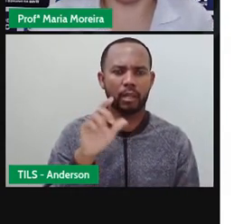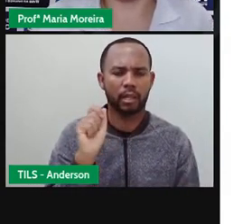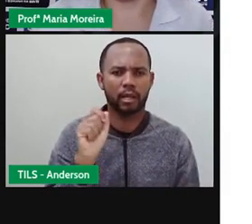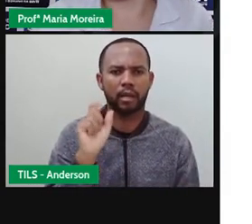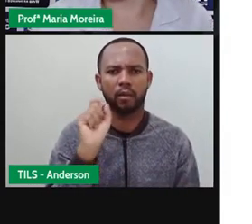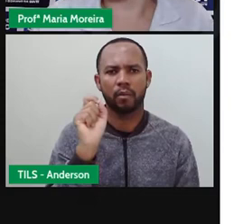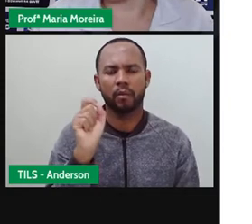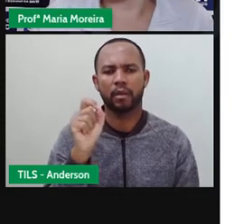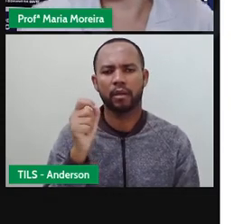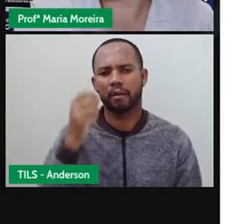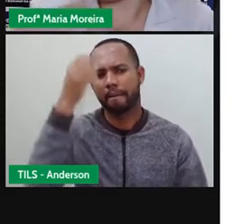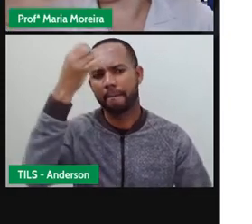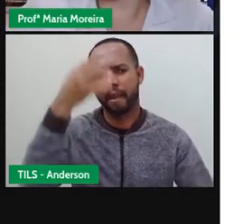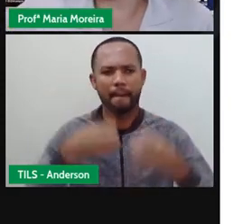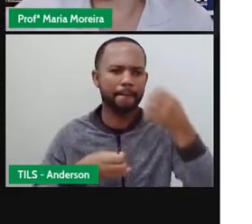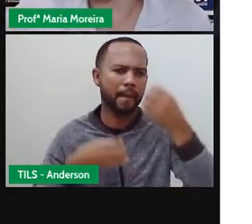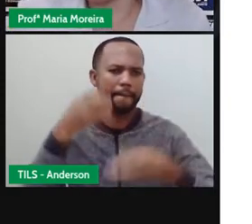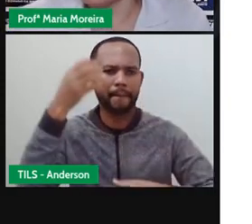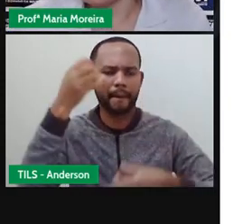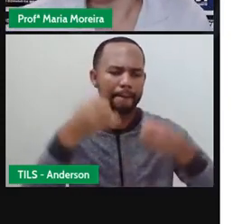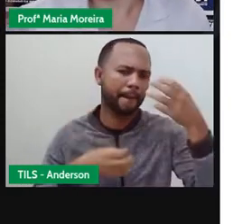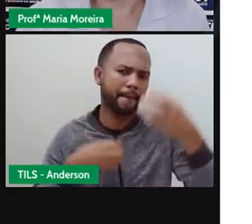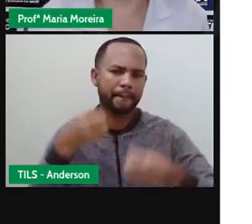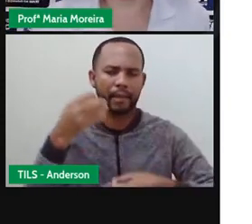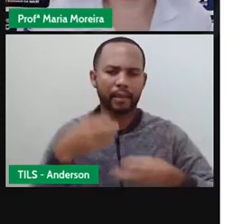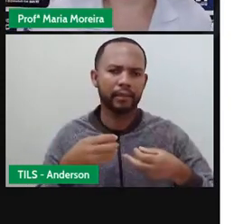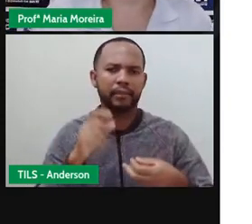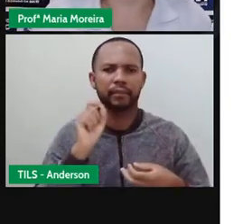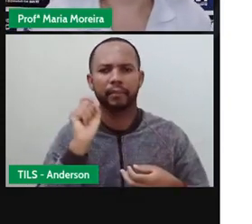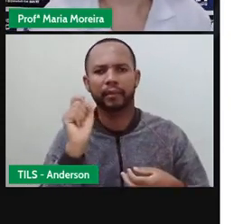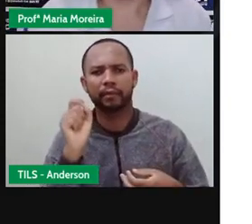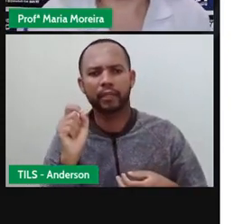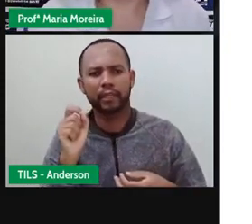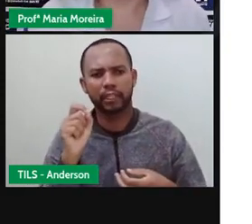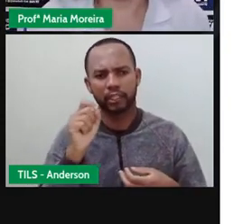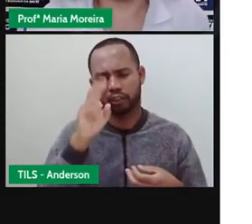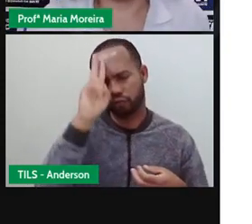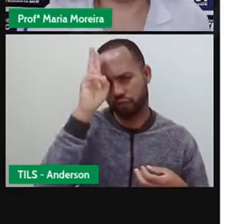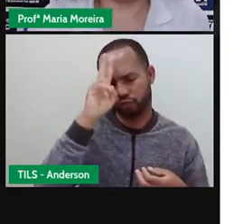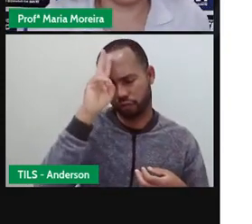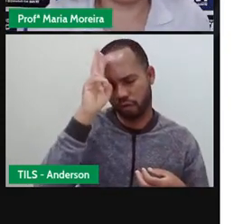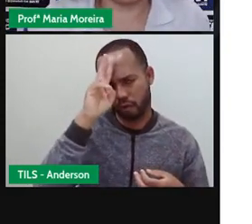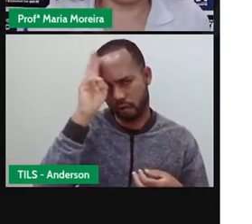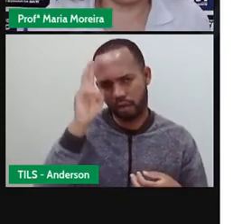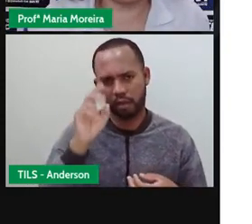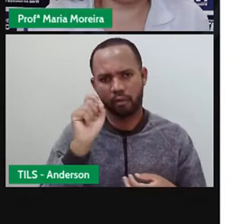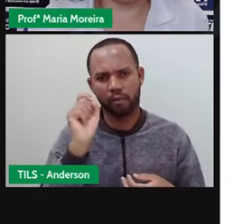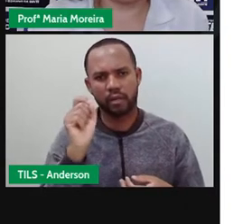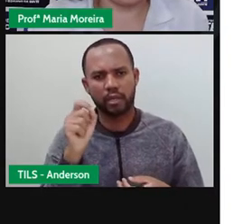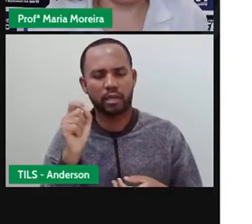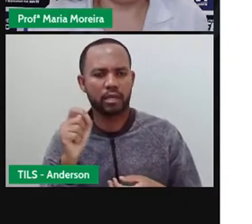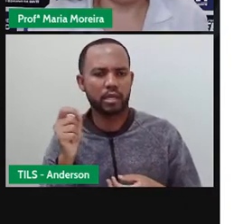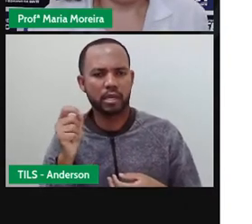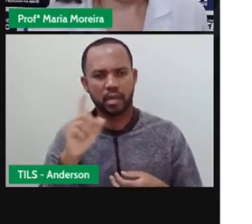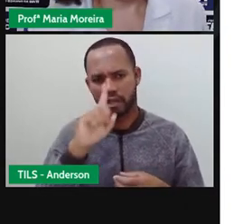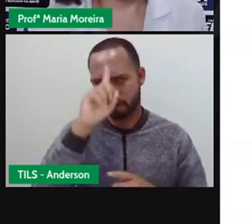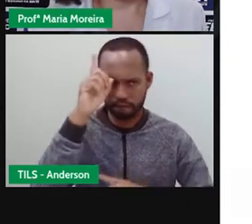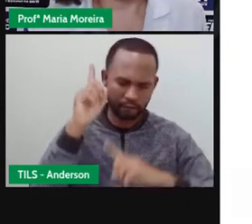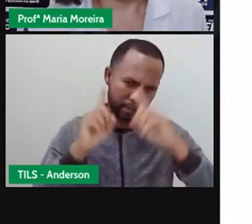ser a narrativa, o é a narrativa? A está contando uma história, é uma narrativa de caráter ficcional.